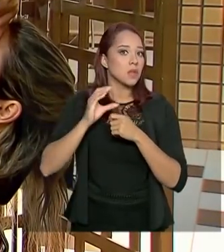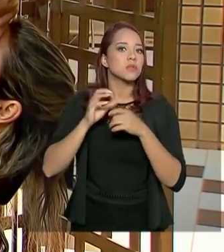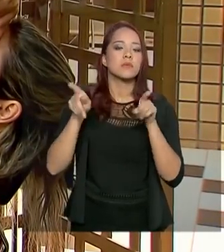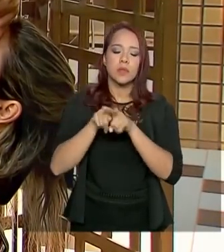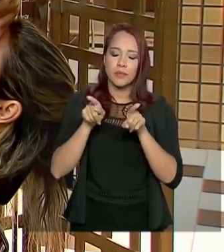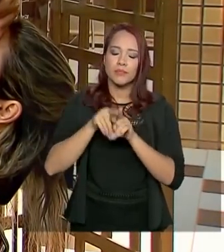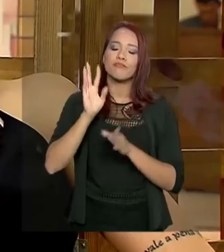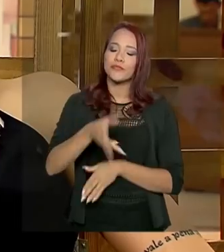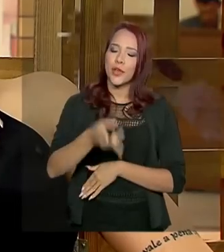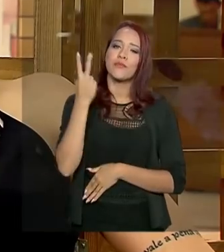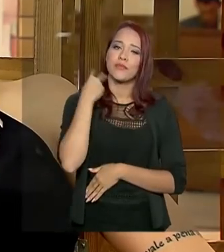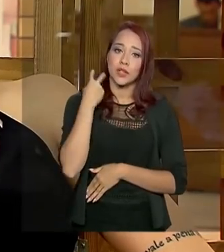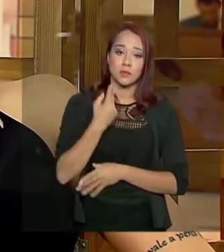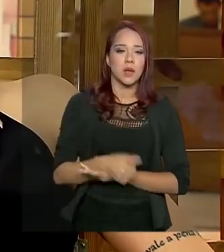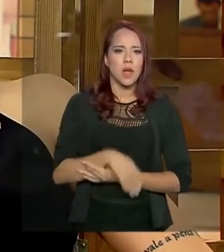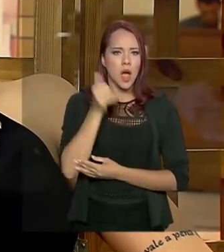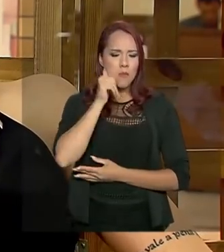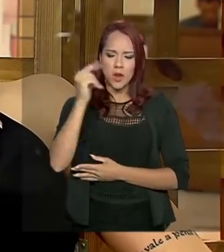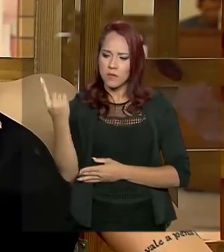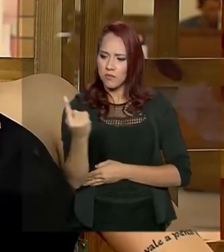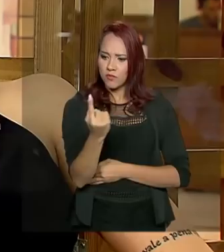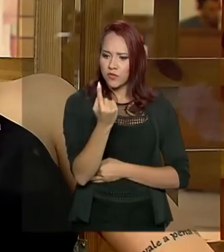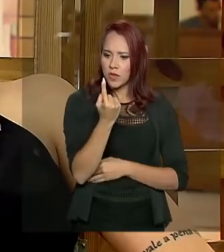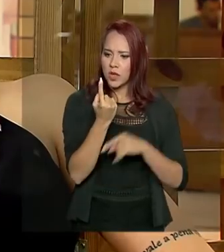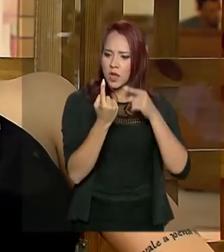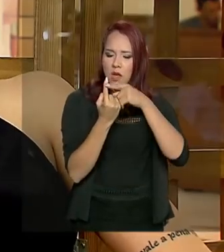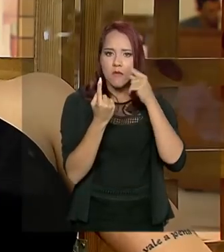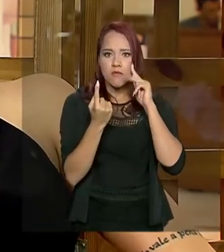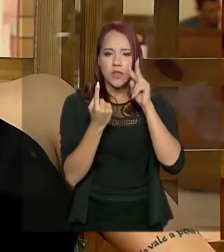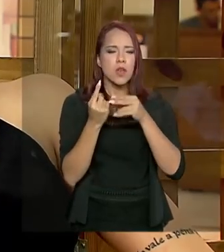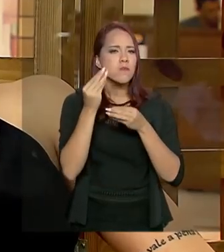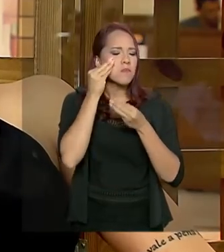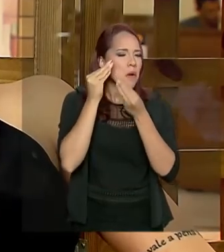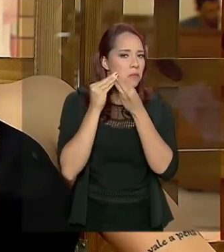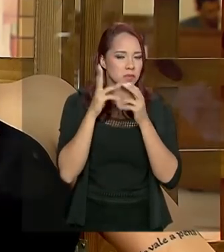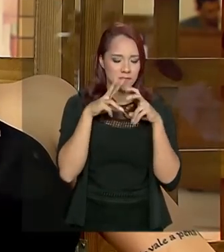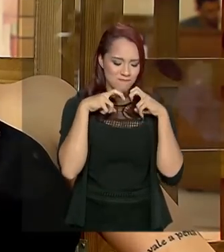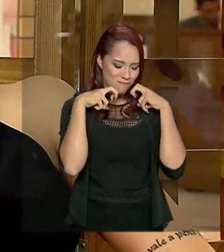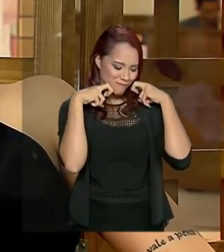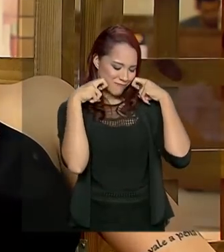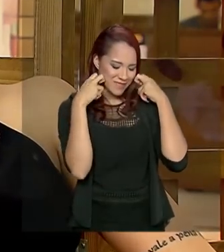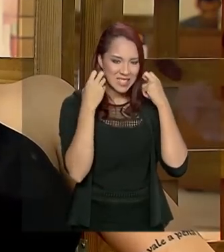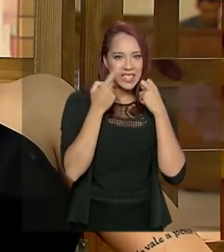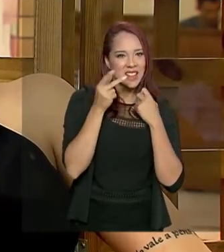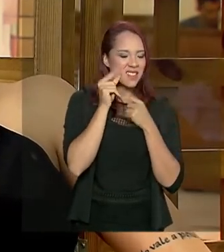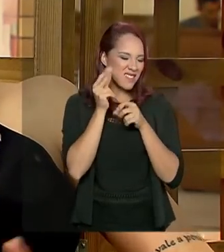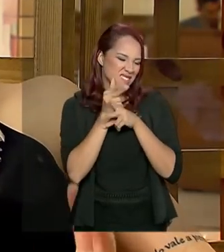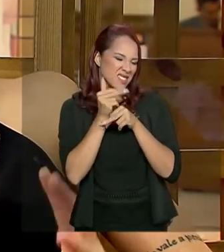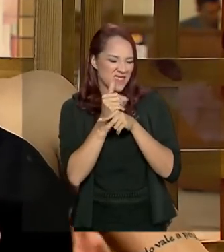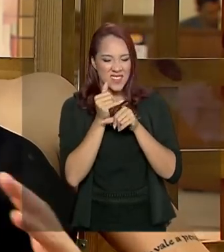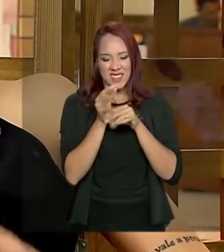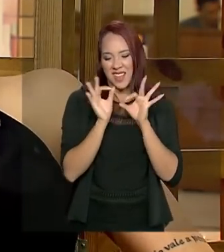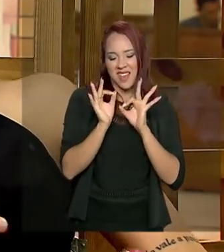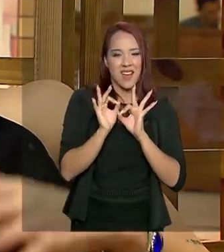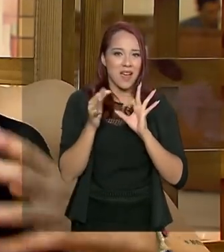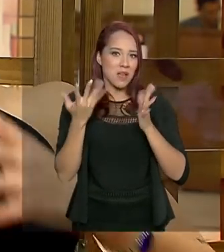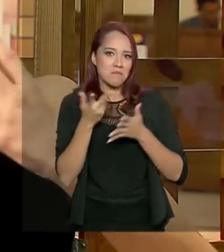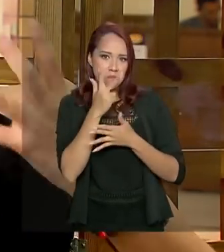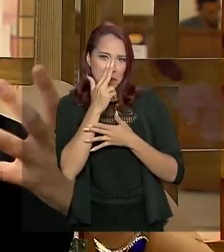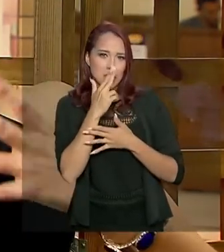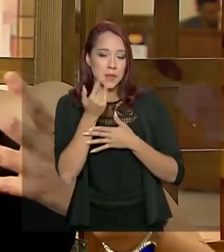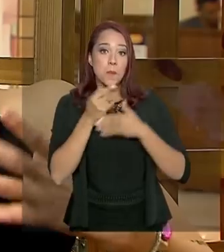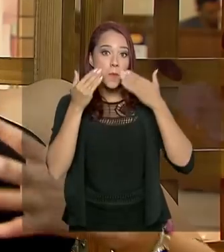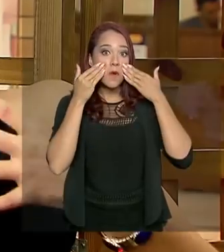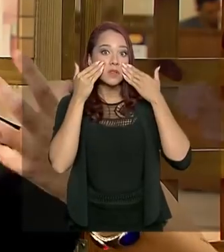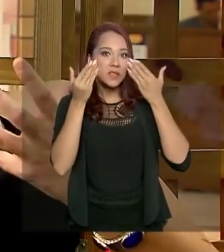já foi vítima. Ela chegou no salão com o hematoma, assim, e muito sem graça e tentando disfarçar, né? Assim, tentando